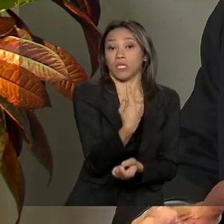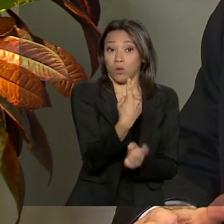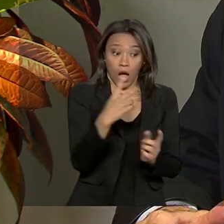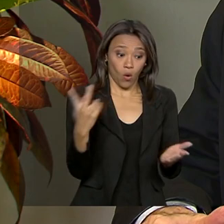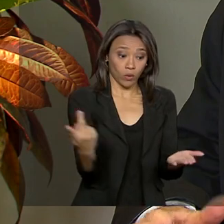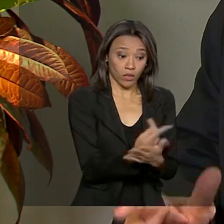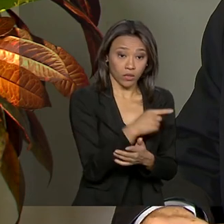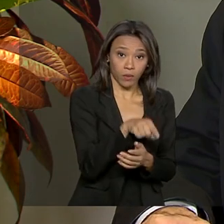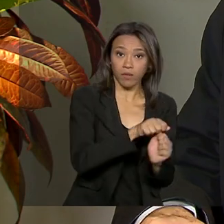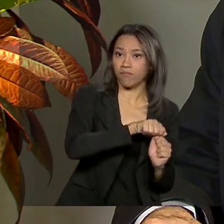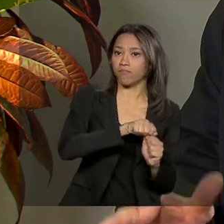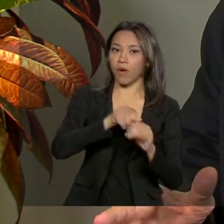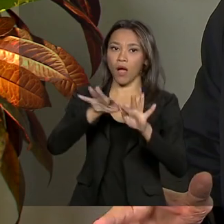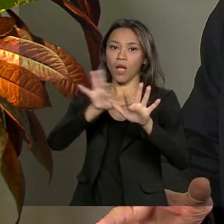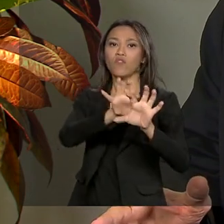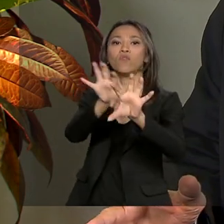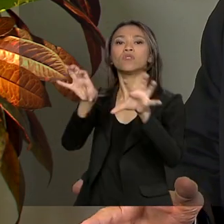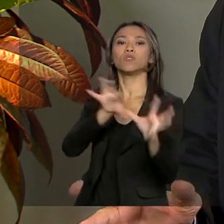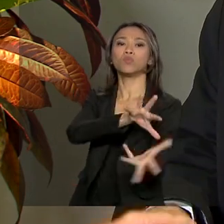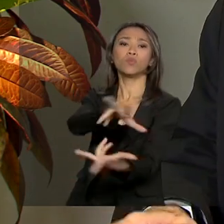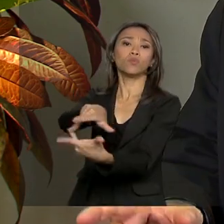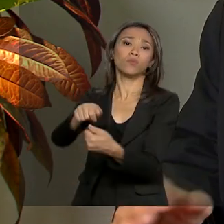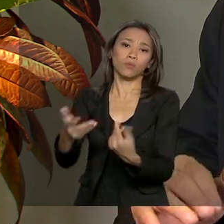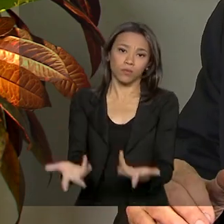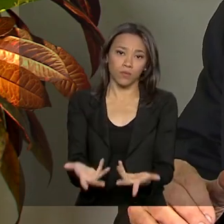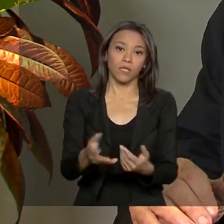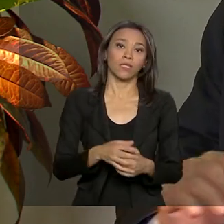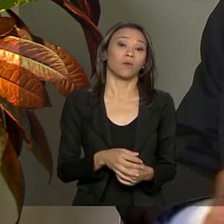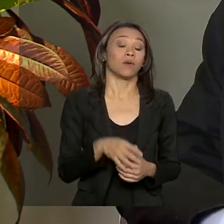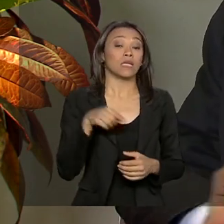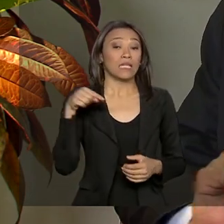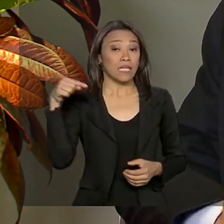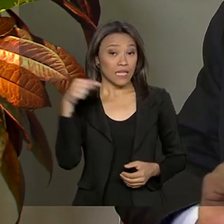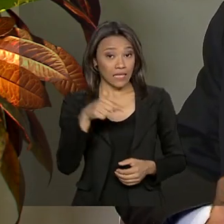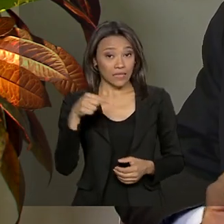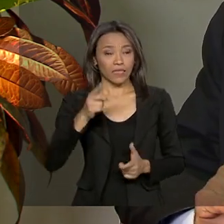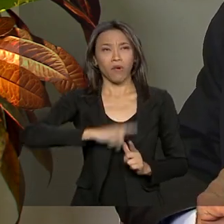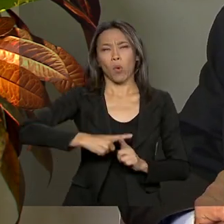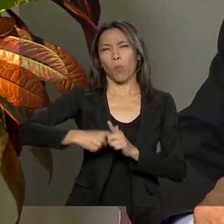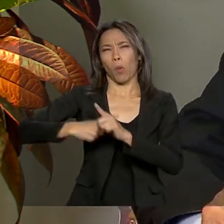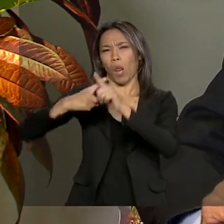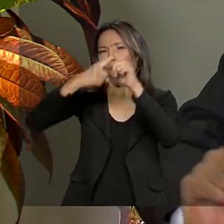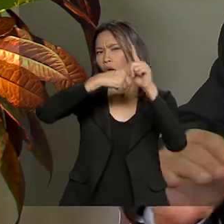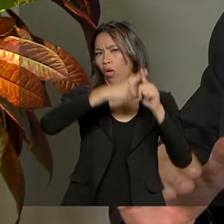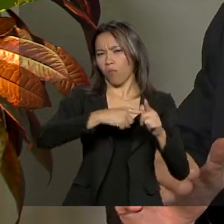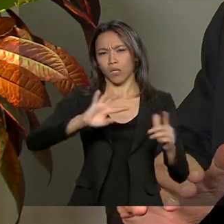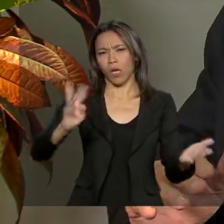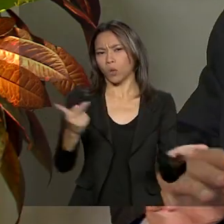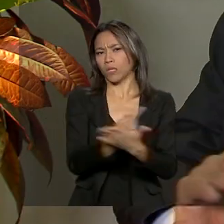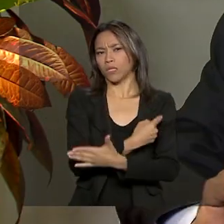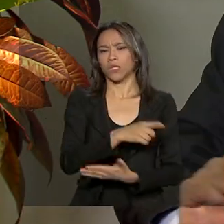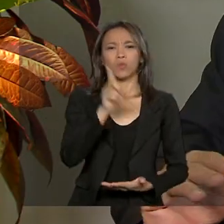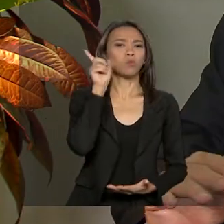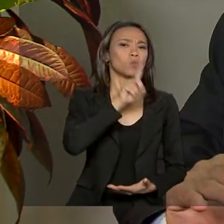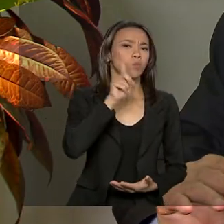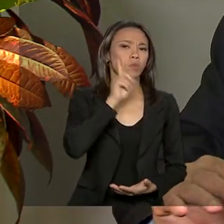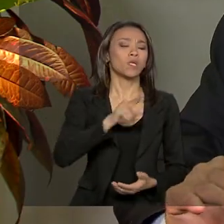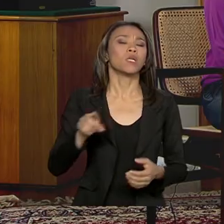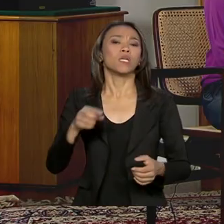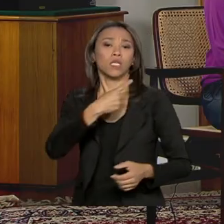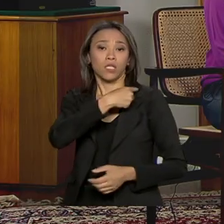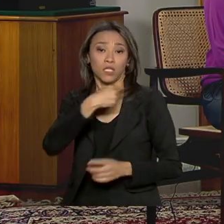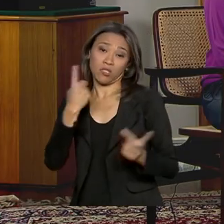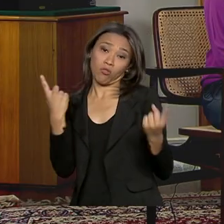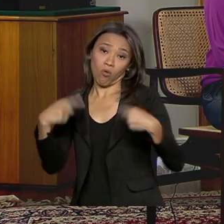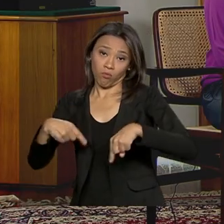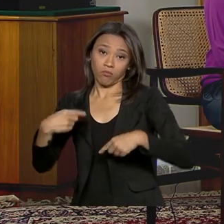exatamente na época da sessão onerosa, estava no auge dessa crise entre Estados Unidos e China, a economia mundial